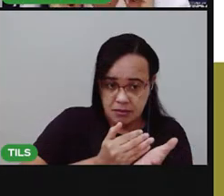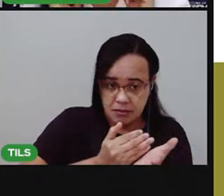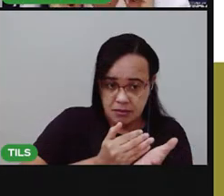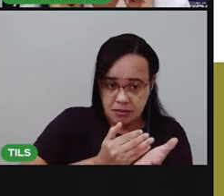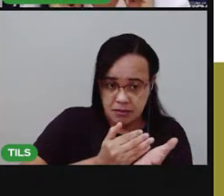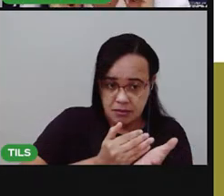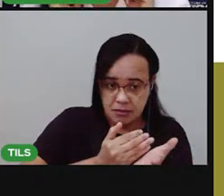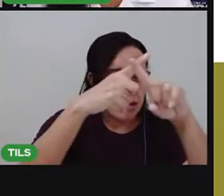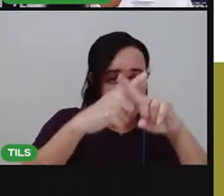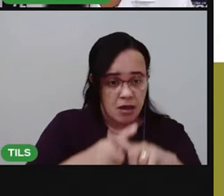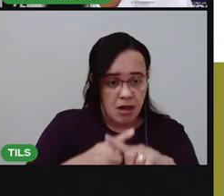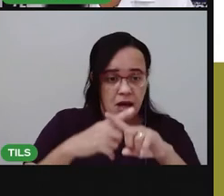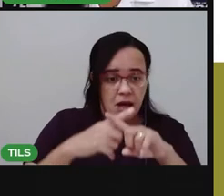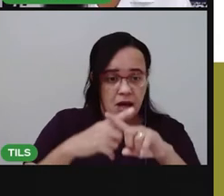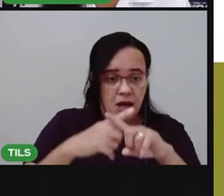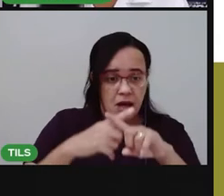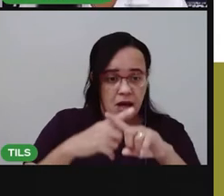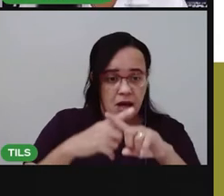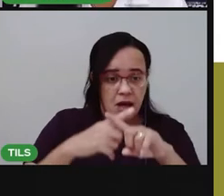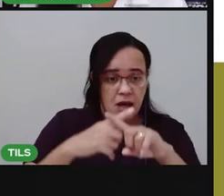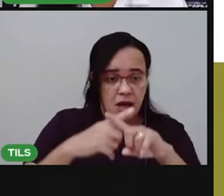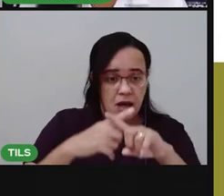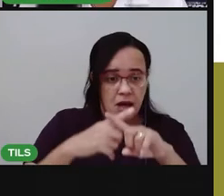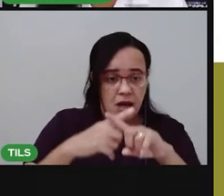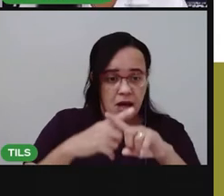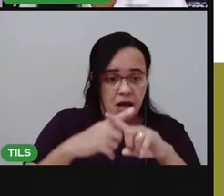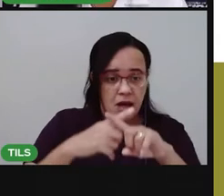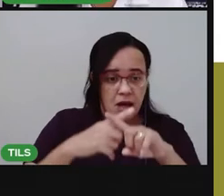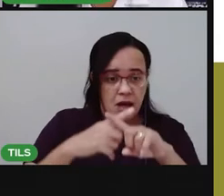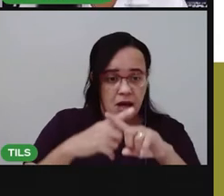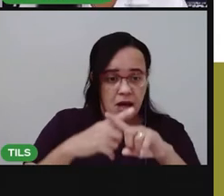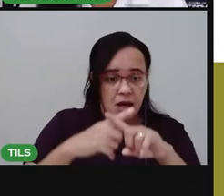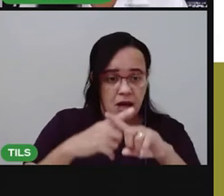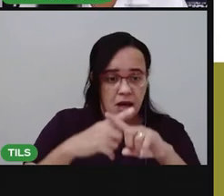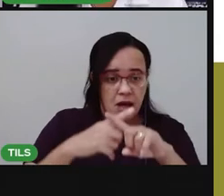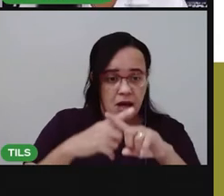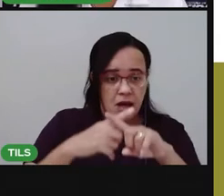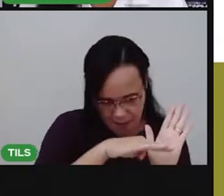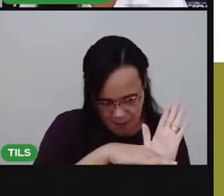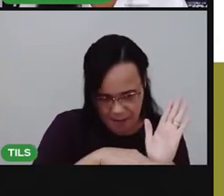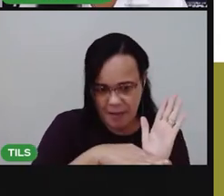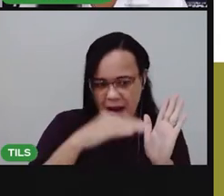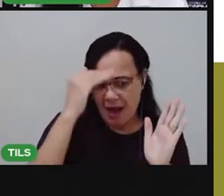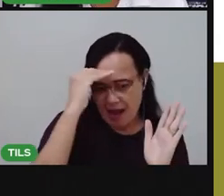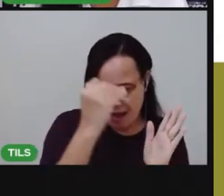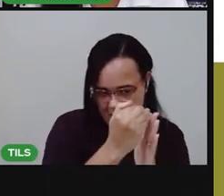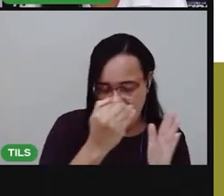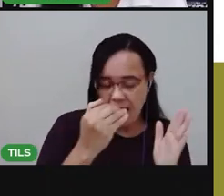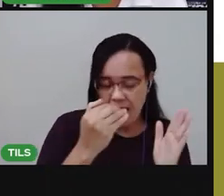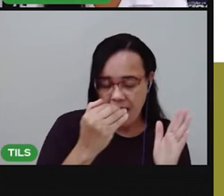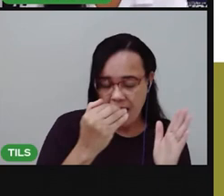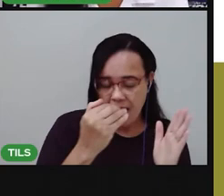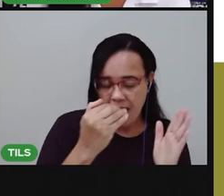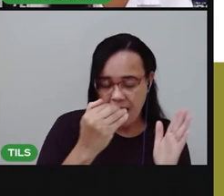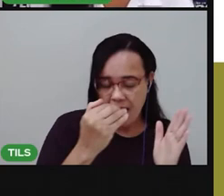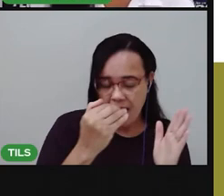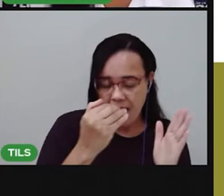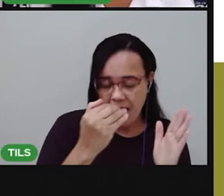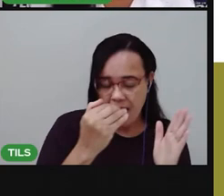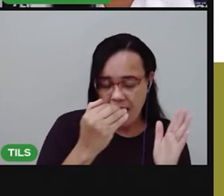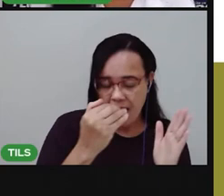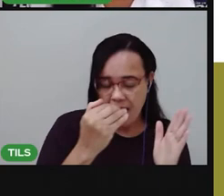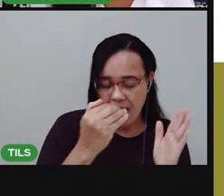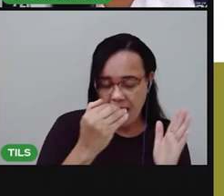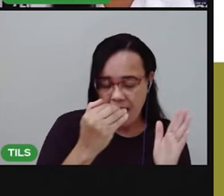desafio para você. A gente já viu a estrutura de uma lista. Já começamos a escrever uma